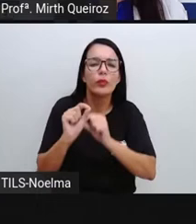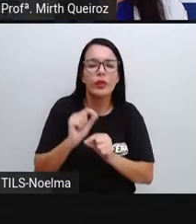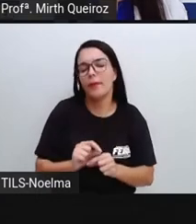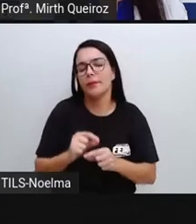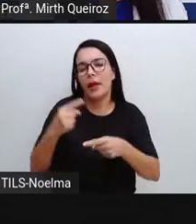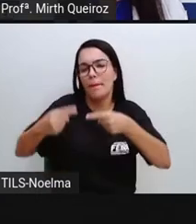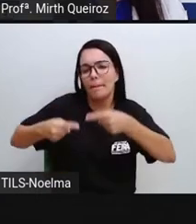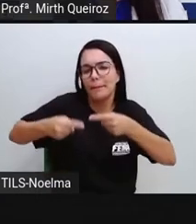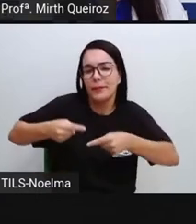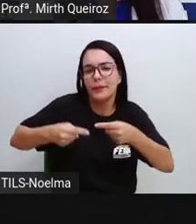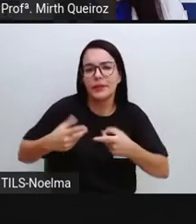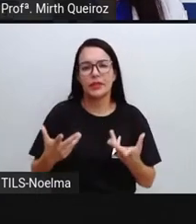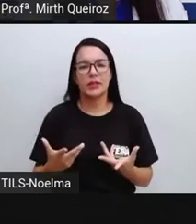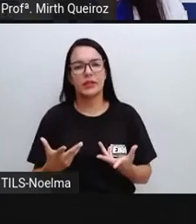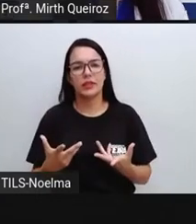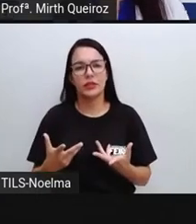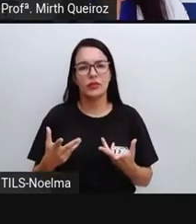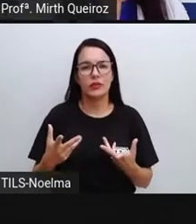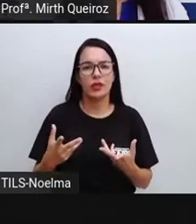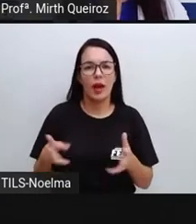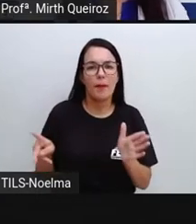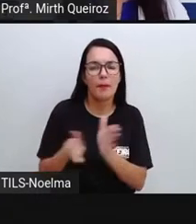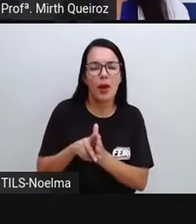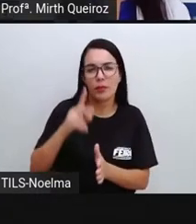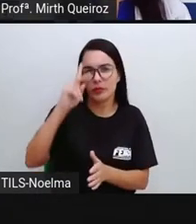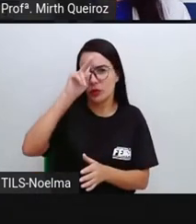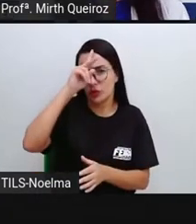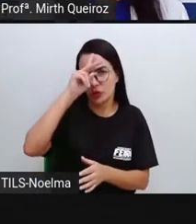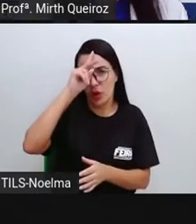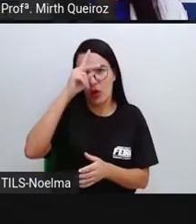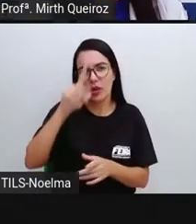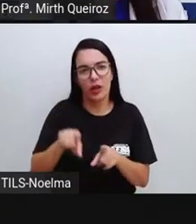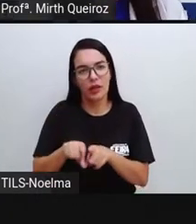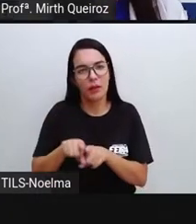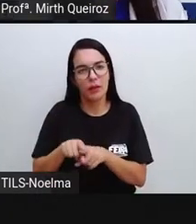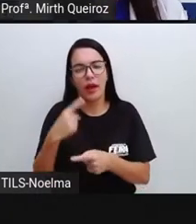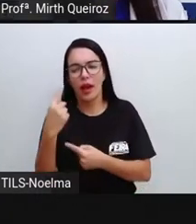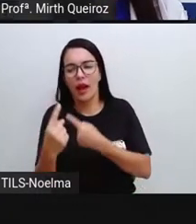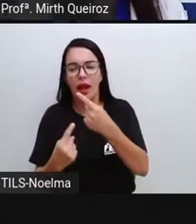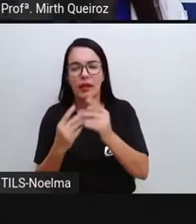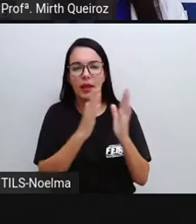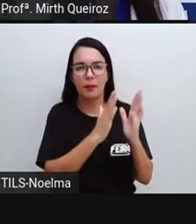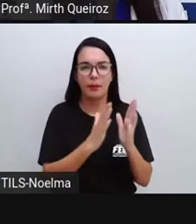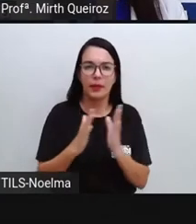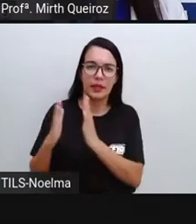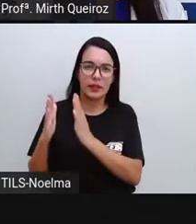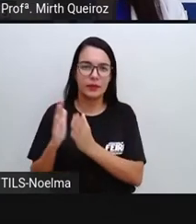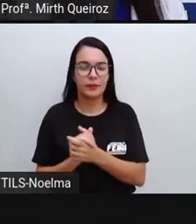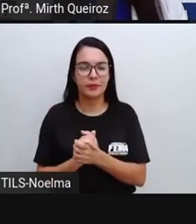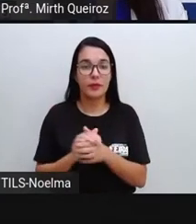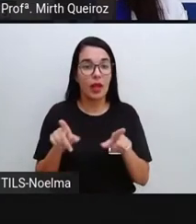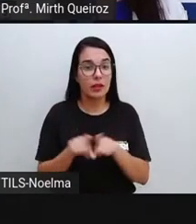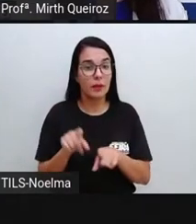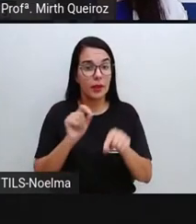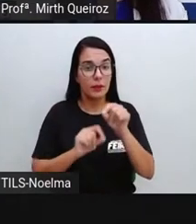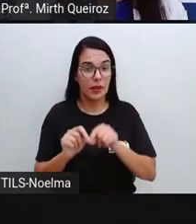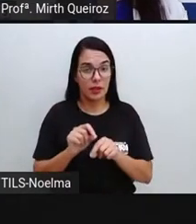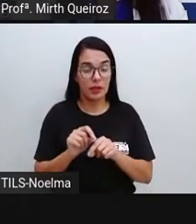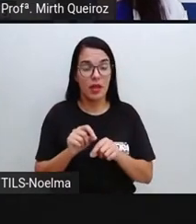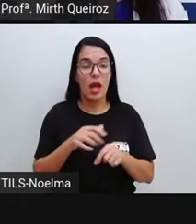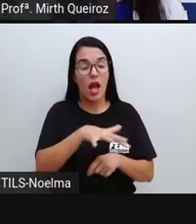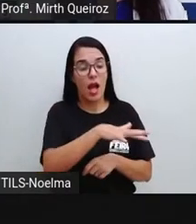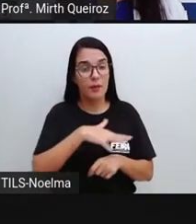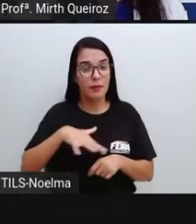dominantes de cada período. Tanto as paisagens urbanas como as paisagens rurais, elas são